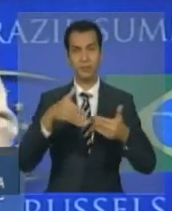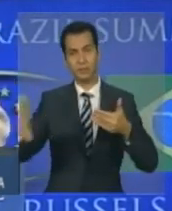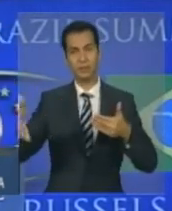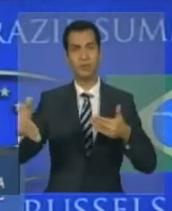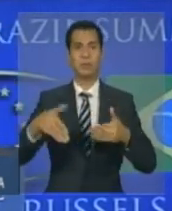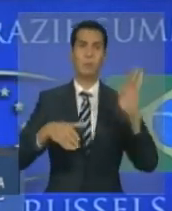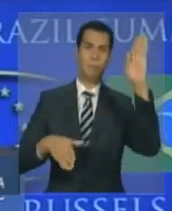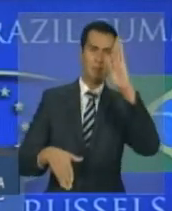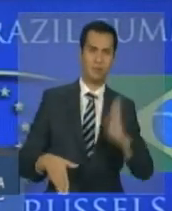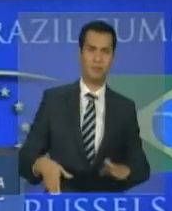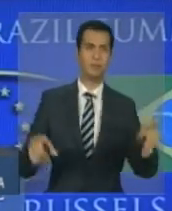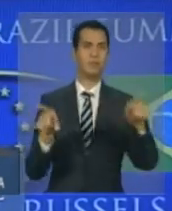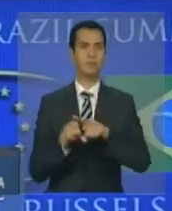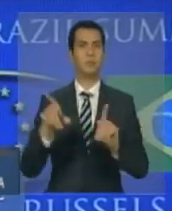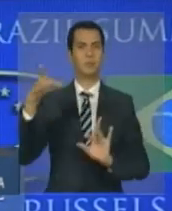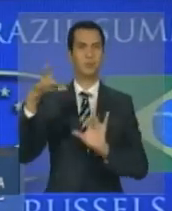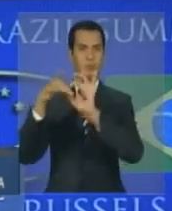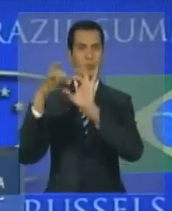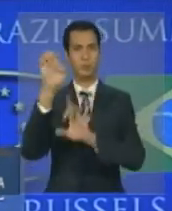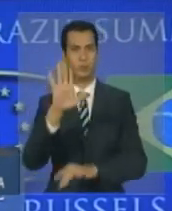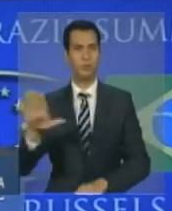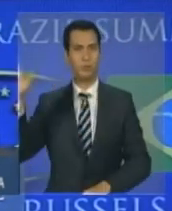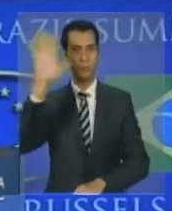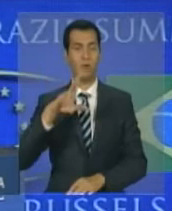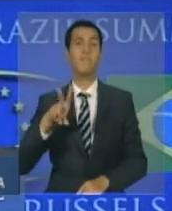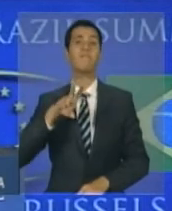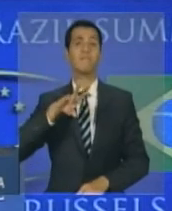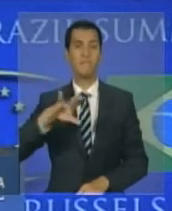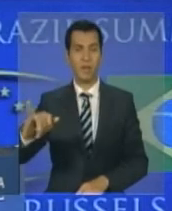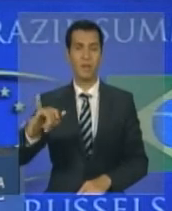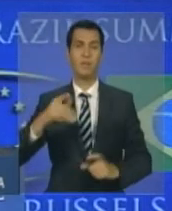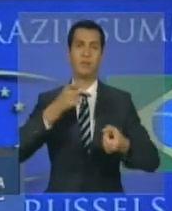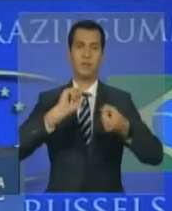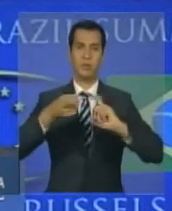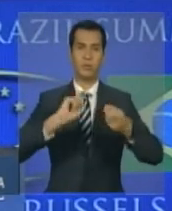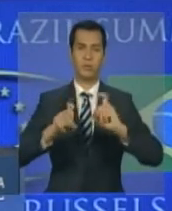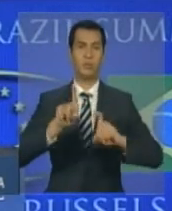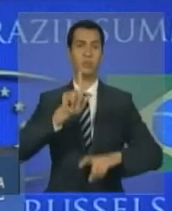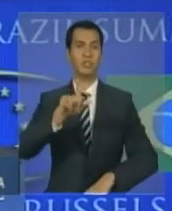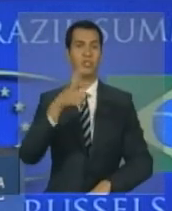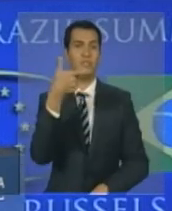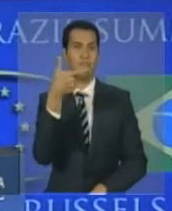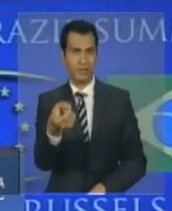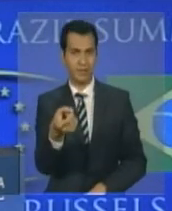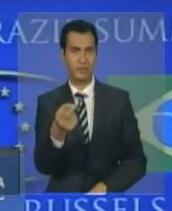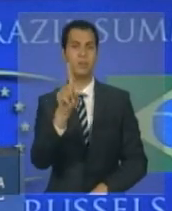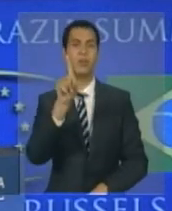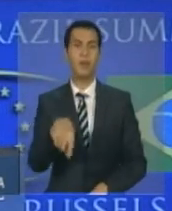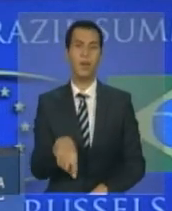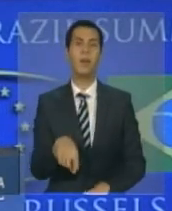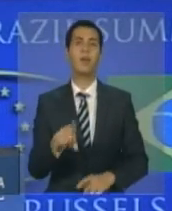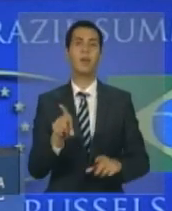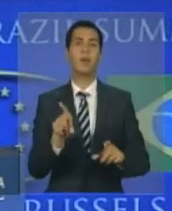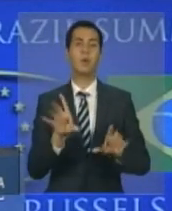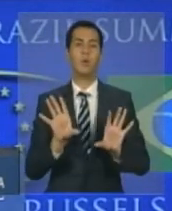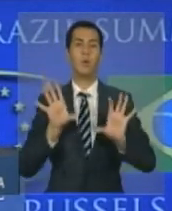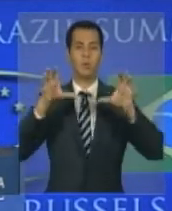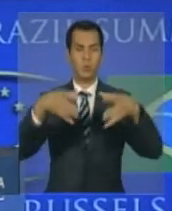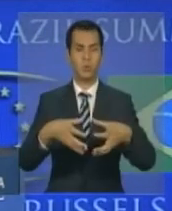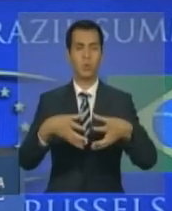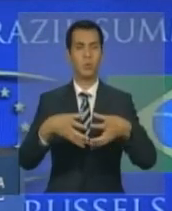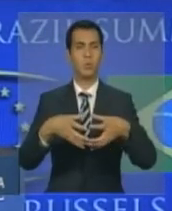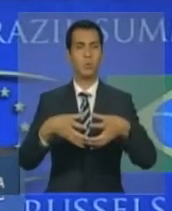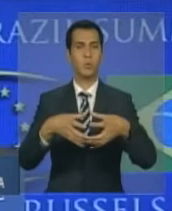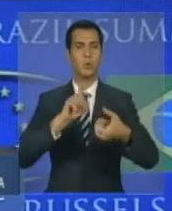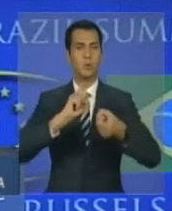aos demais membros do G20 na cúpula de Cannes para dar prova de nossa capacidade de